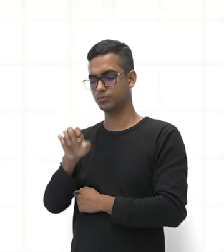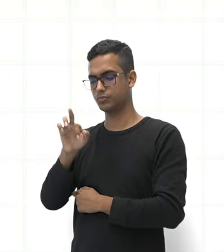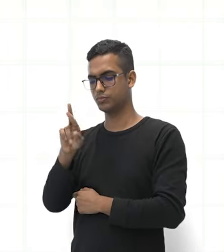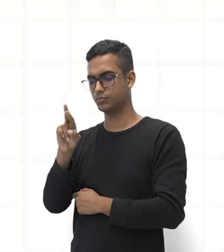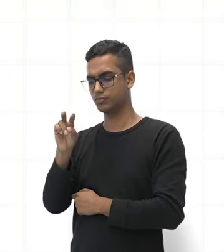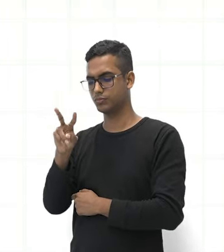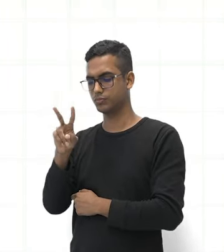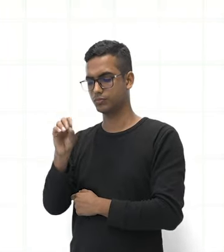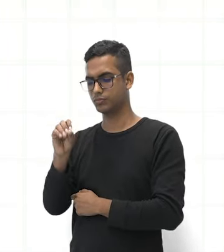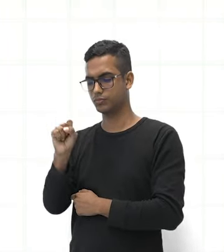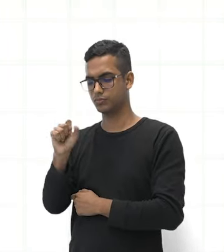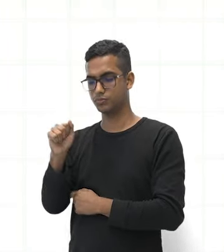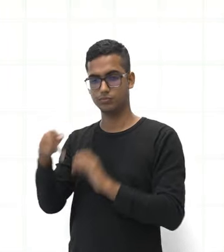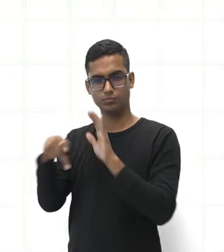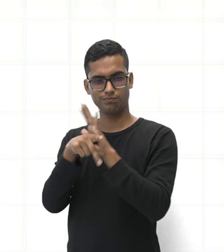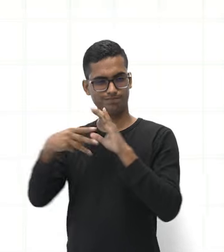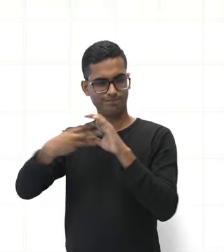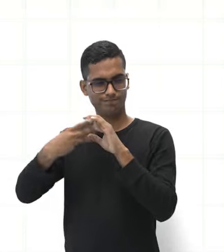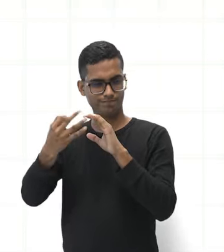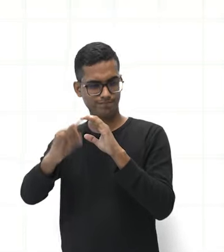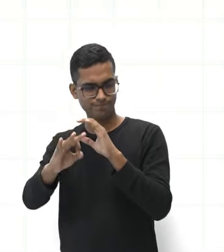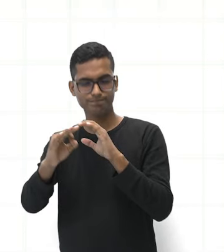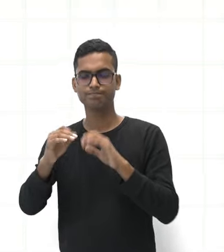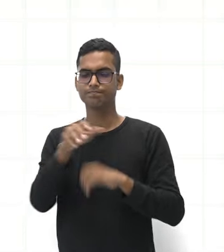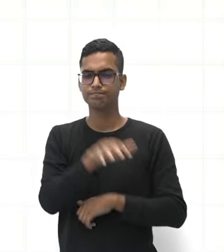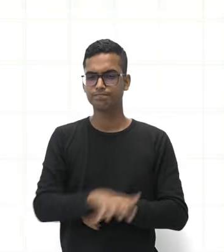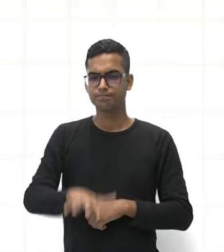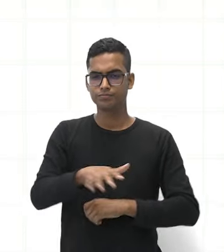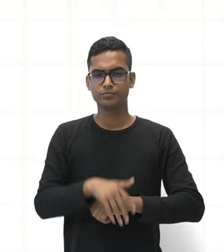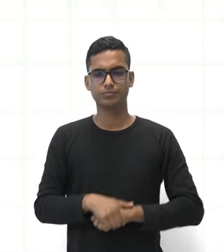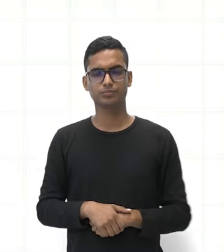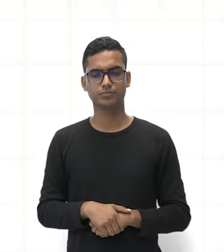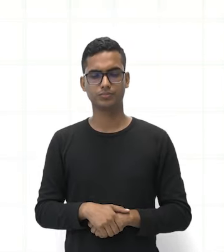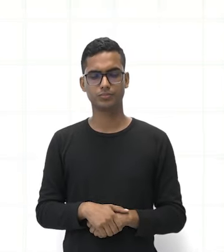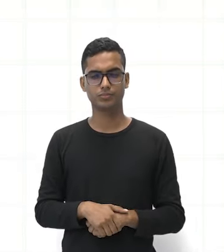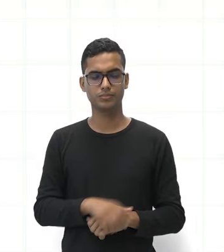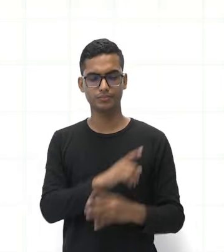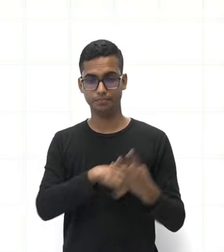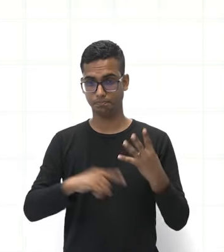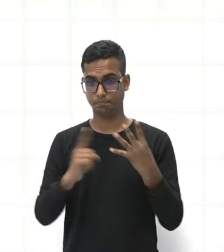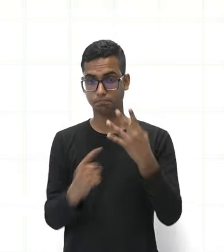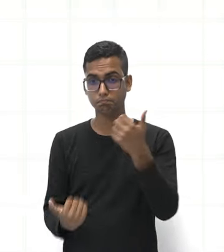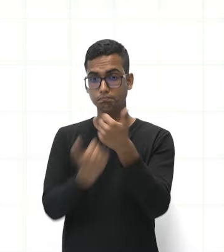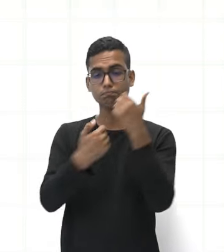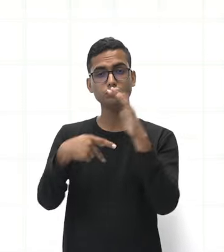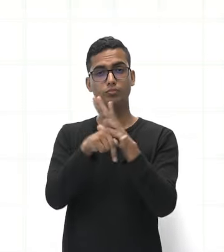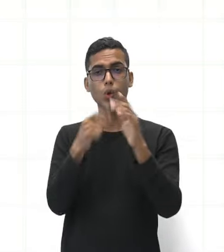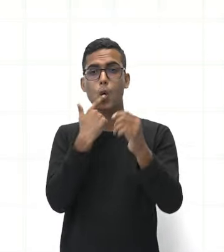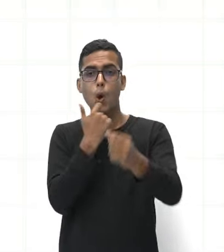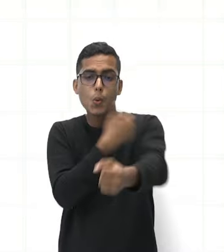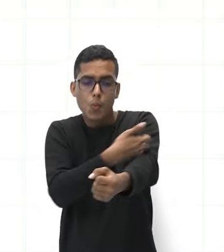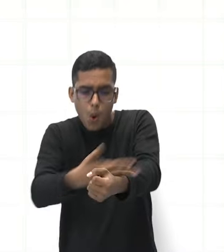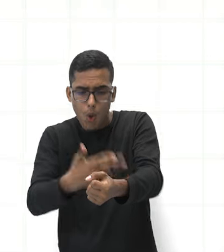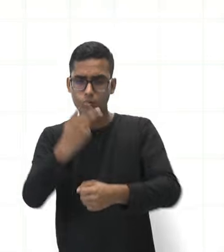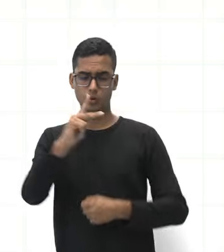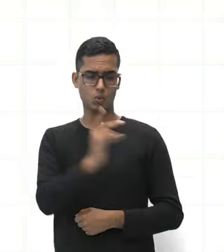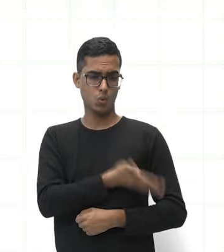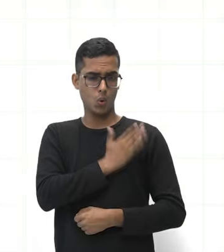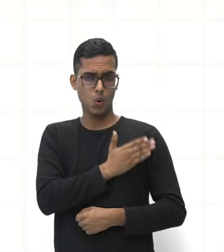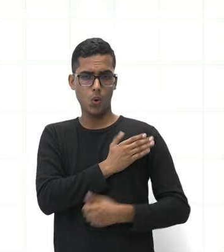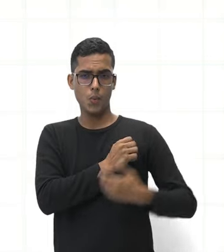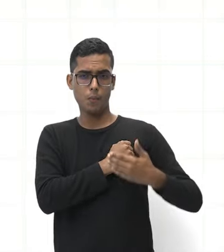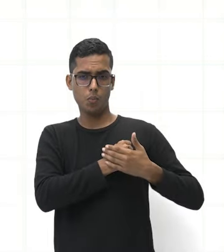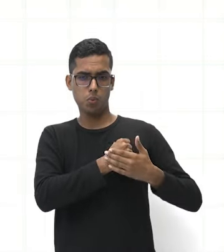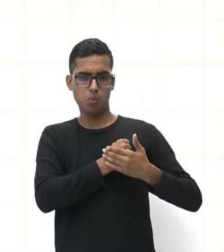aqui, auxílio nos fluxos sanguíneos. Imagina, o seu coração, ele é